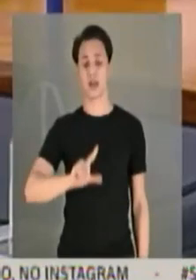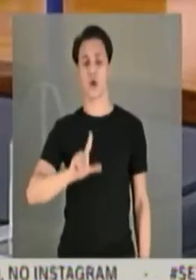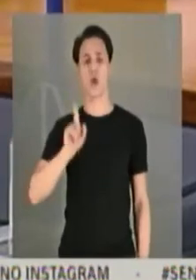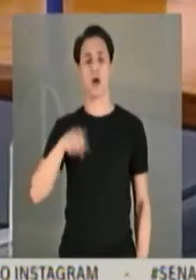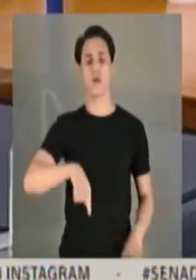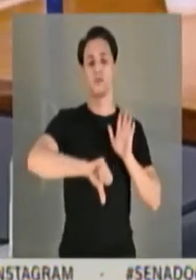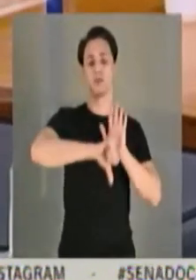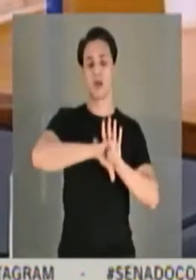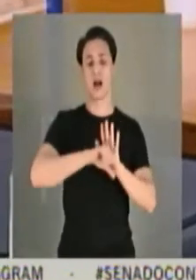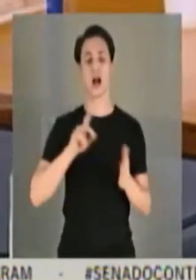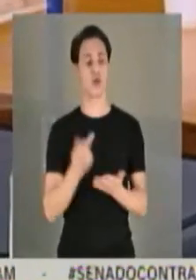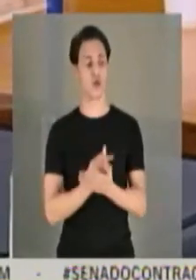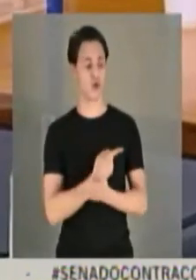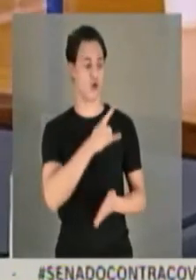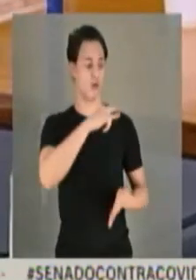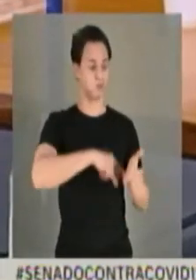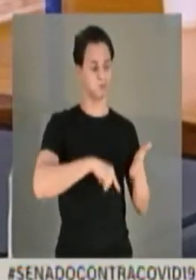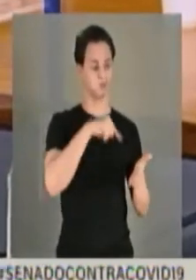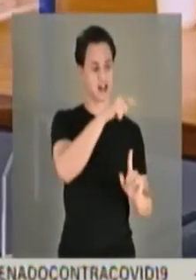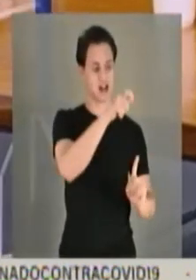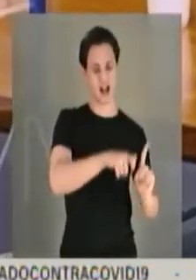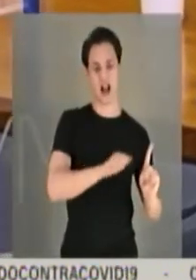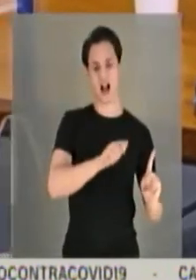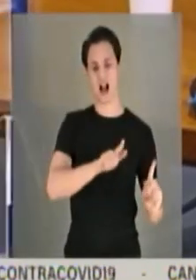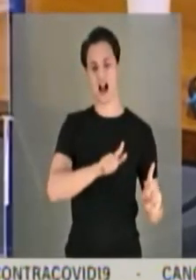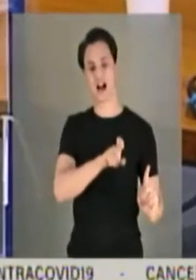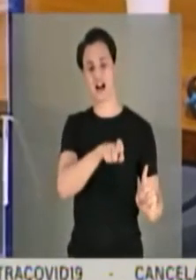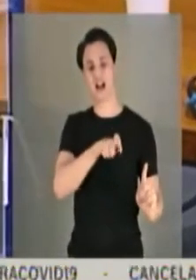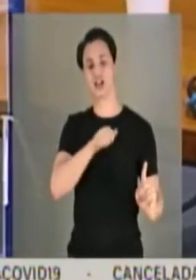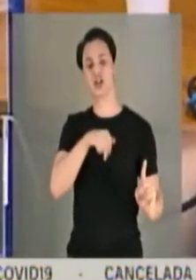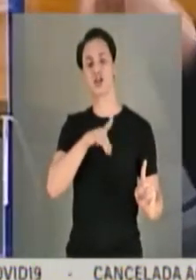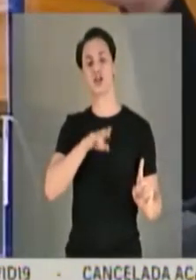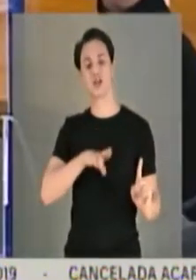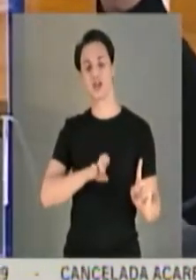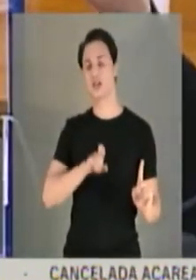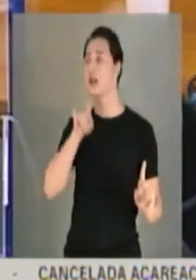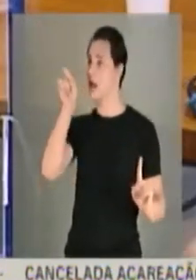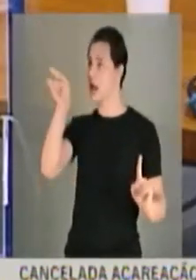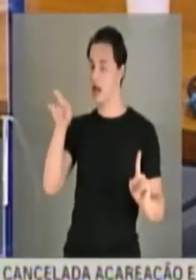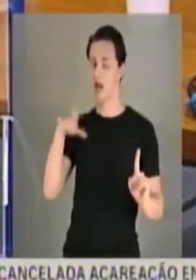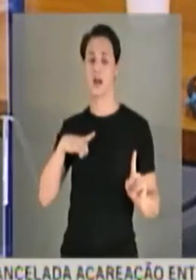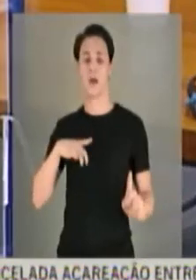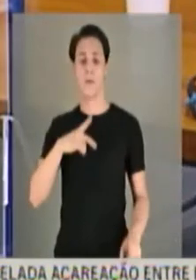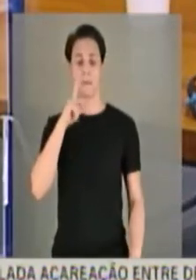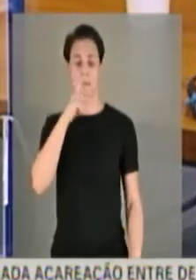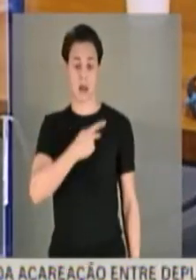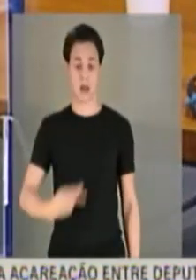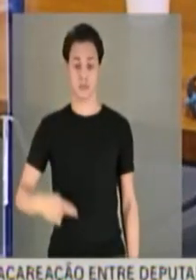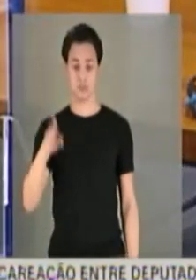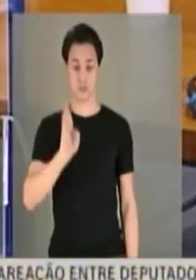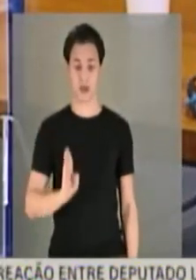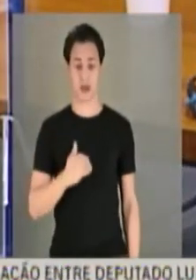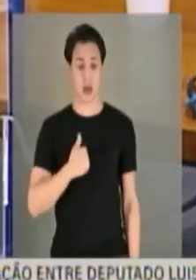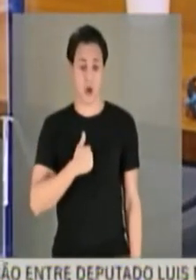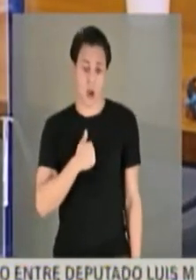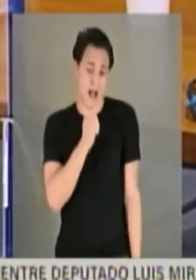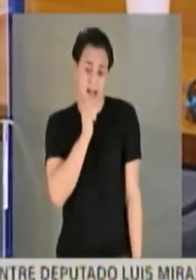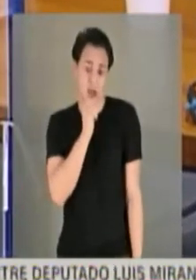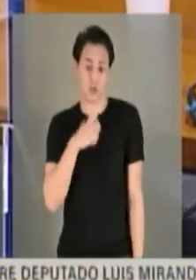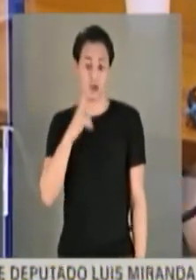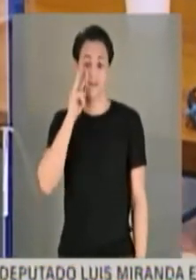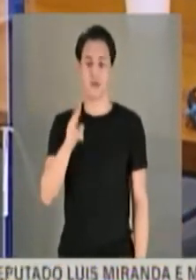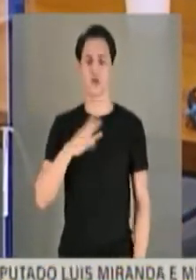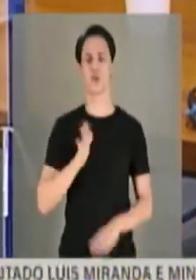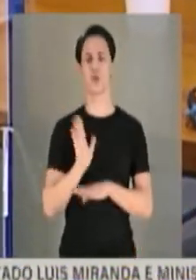pelo doutor Alexandre e pelo senhor presidente da República. Quando eu vi, eu não tinha visto ainda esse vídeo, onde o presidente da República